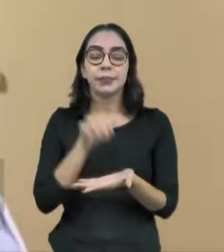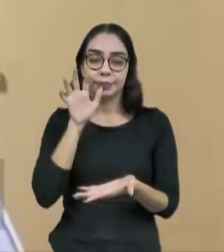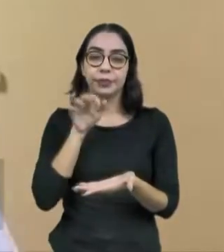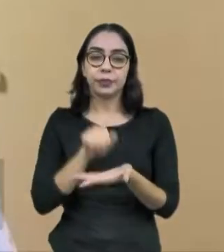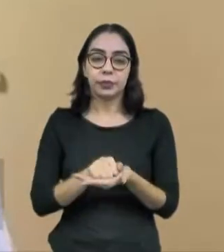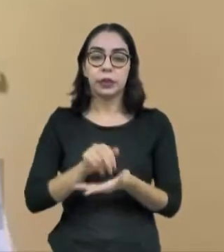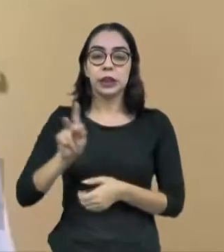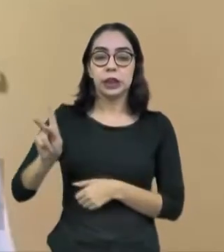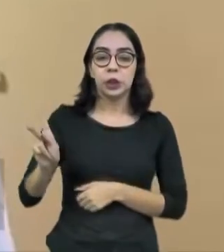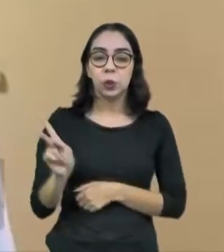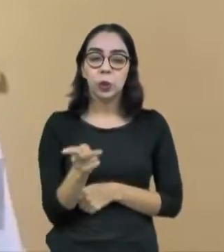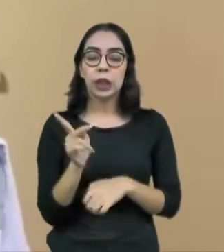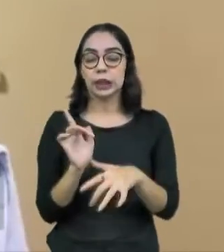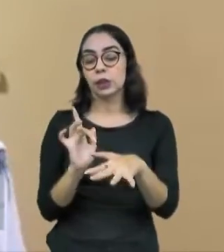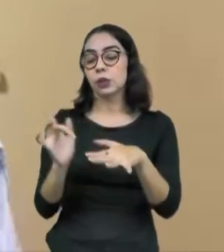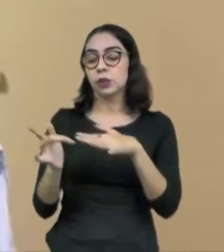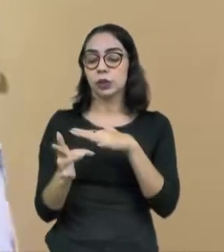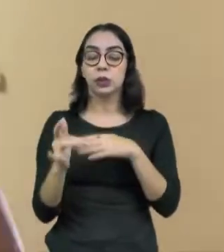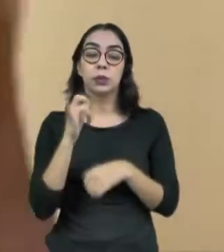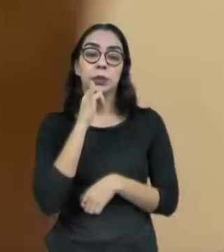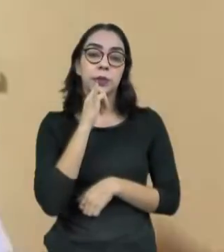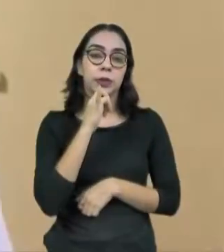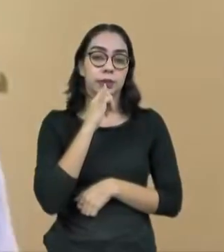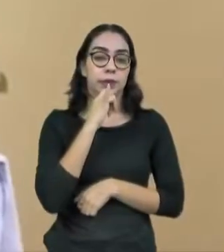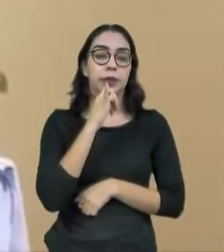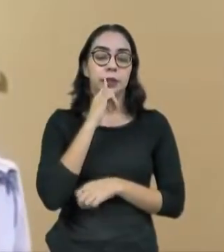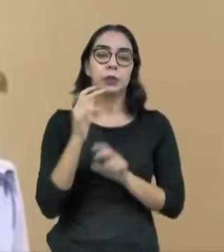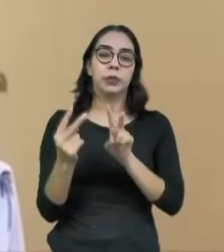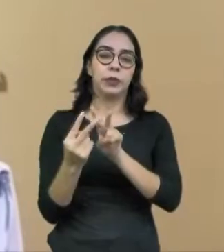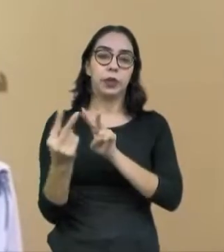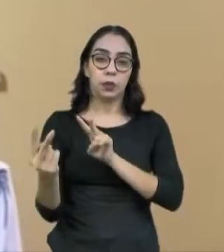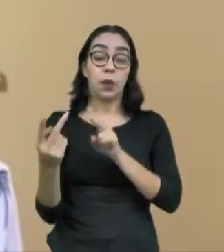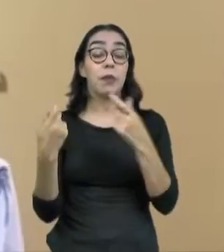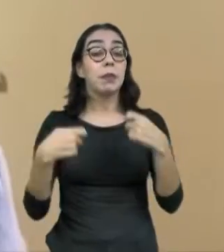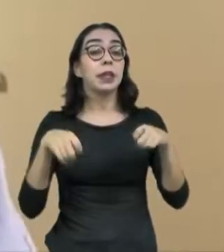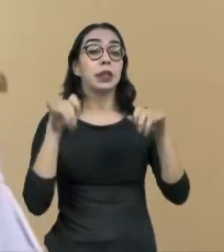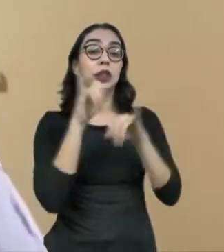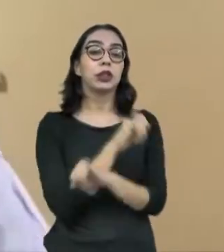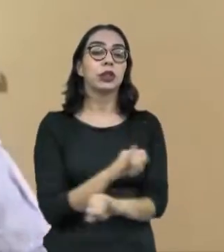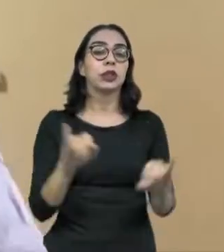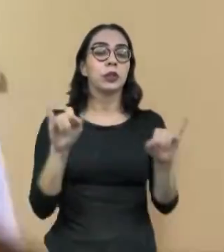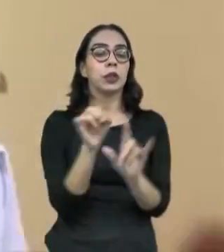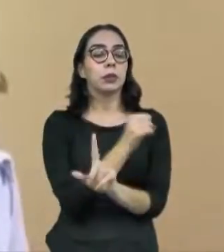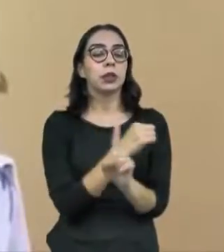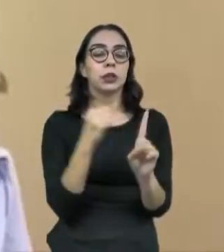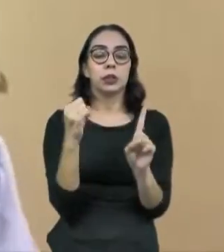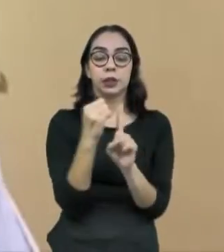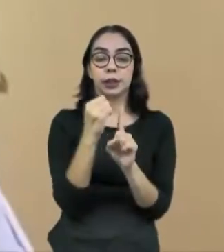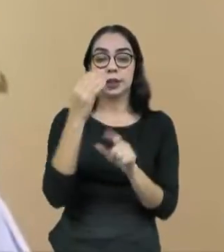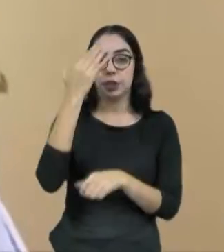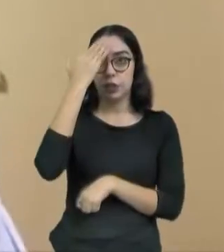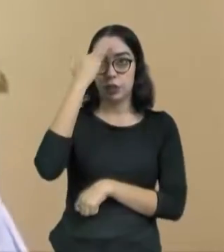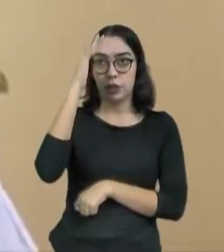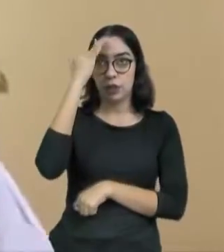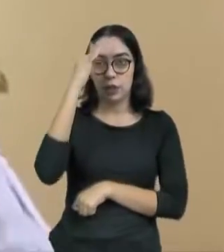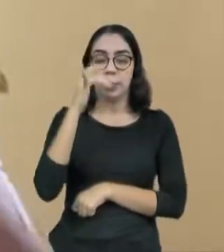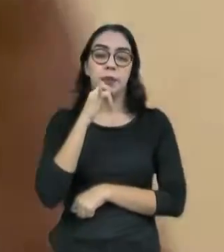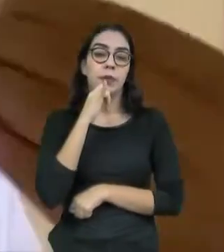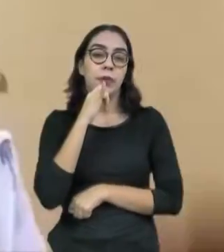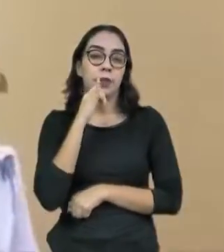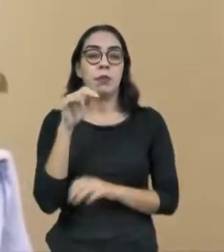nas redes sociais, tenta levar isso para conhecimento da sociedade. A gente faz notas, busca